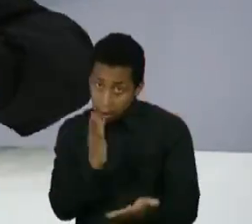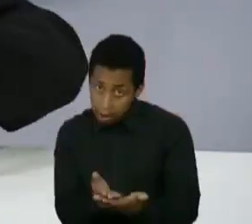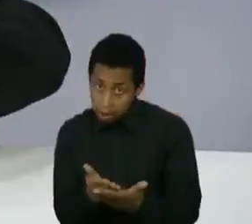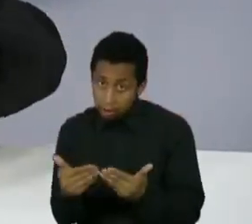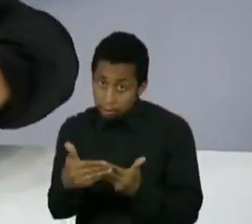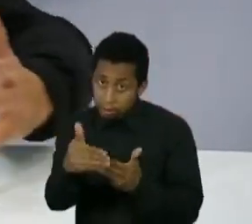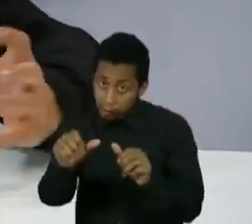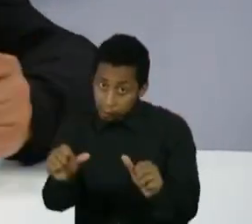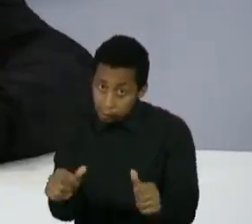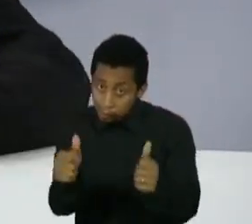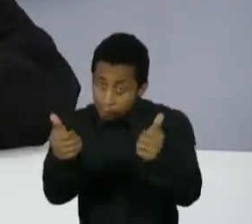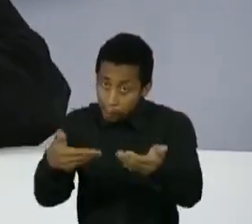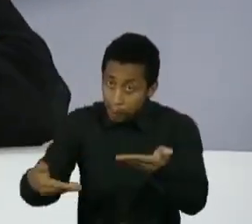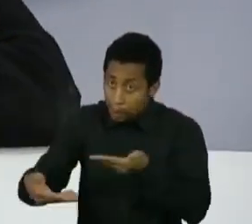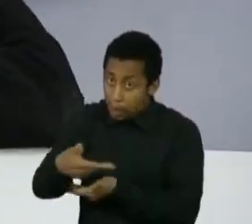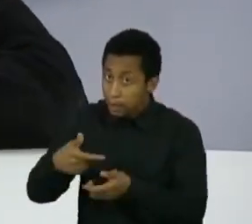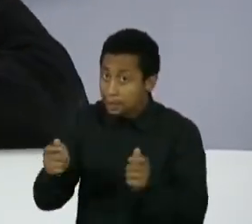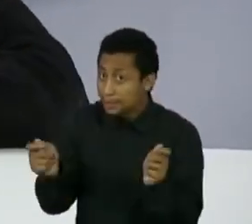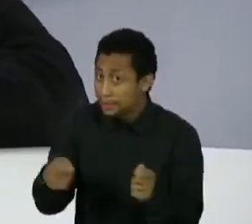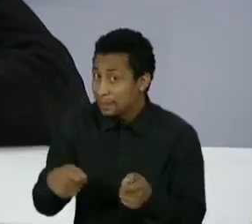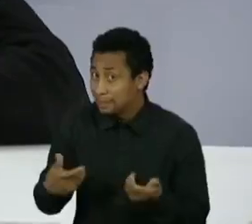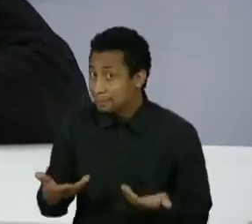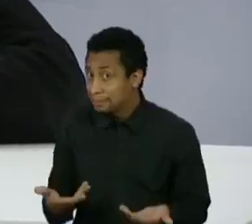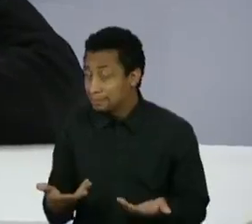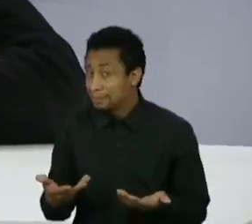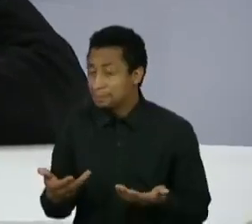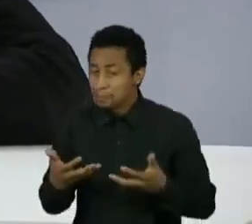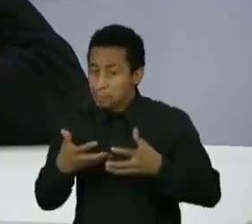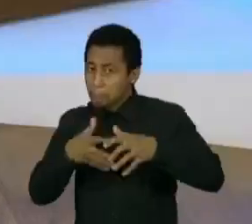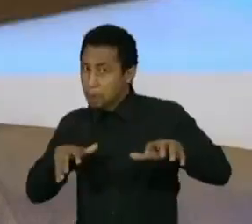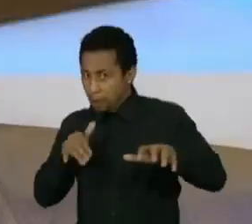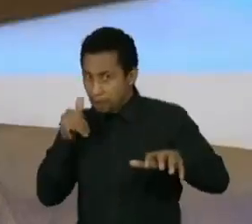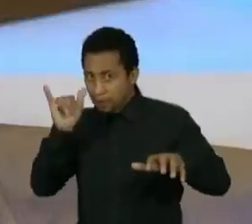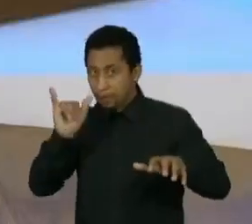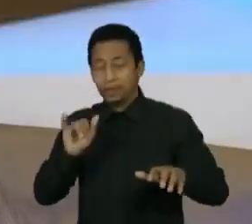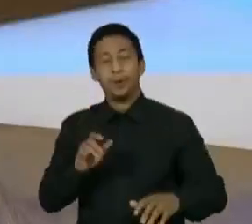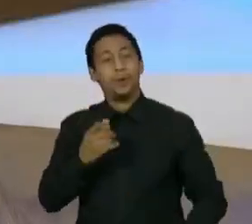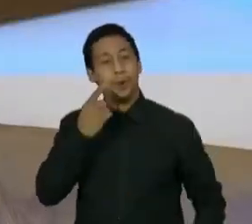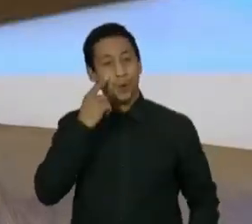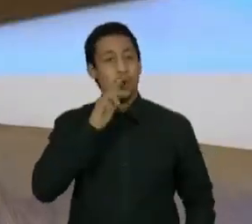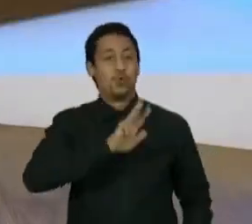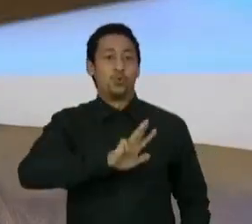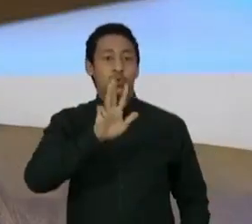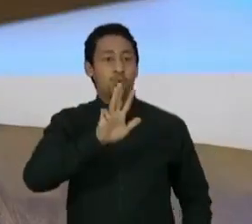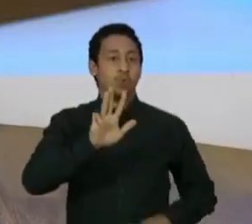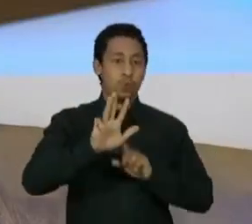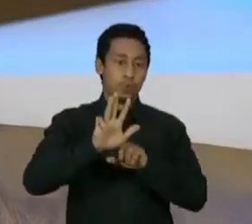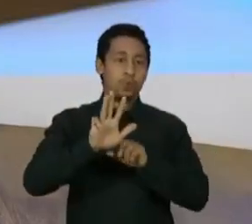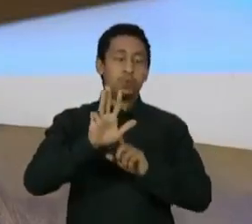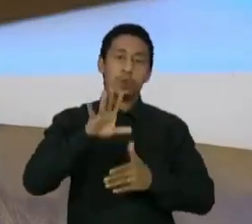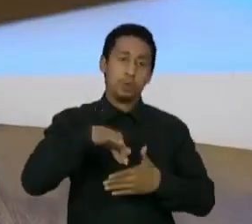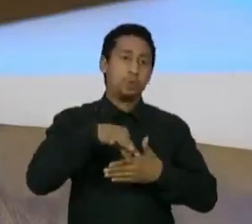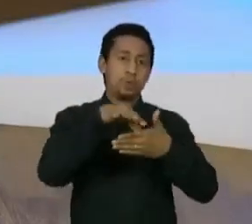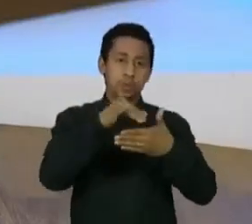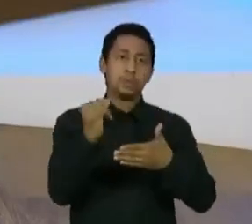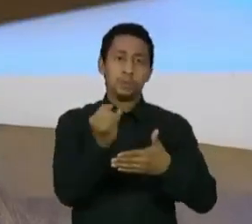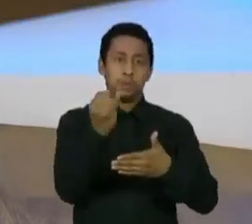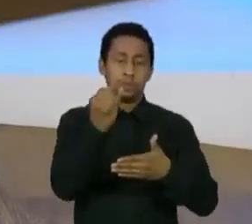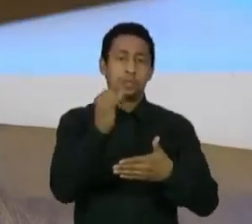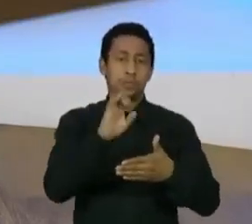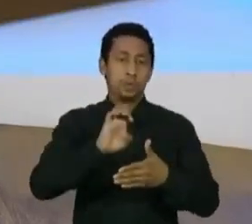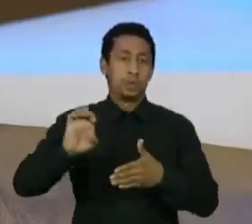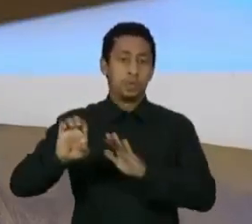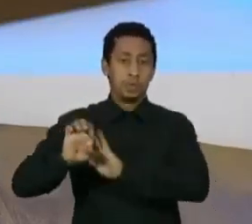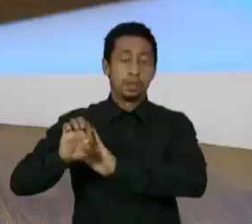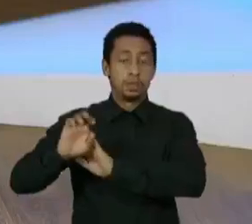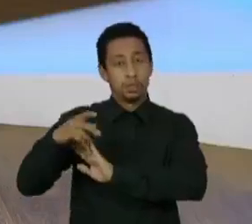para um movimento menos sectário? Lula. Assim, Lula é um líder fundamental da esquerda do Brasil, mas nós temos